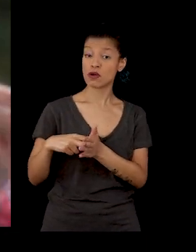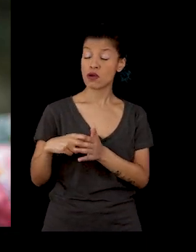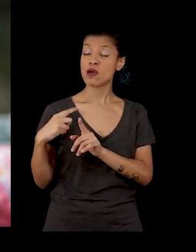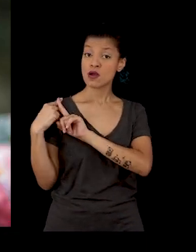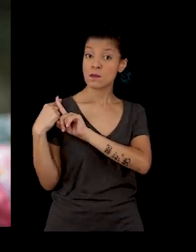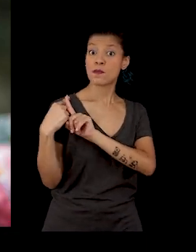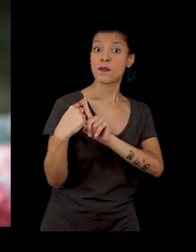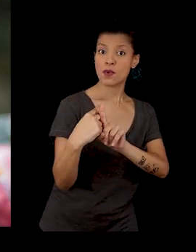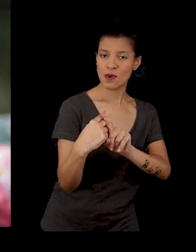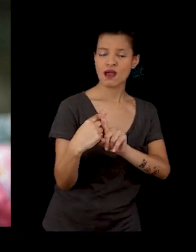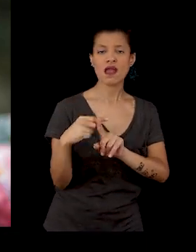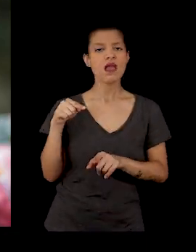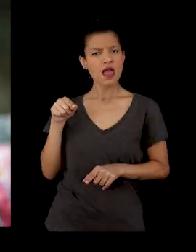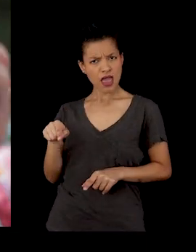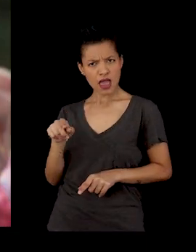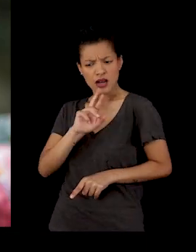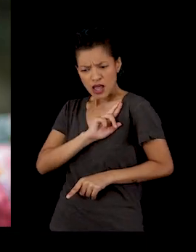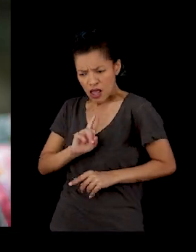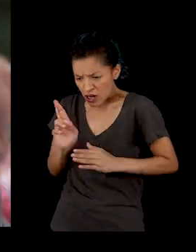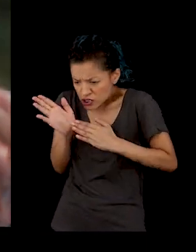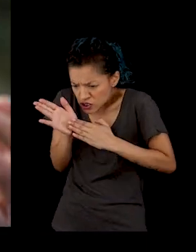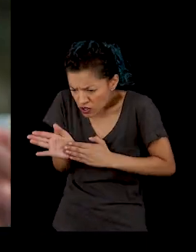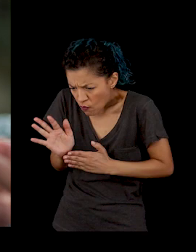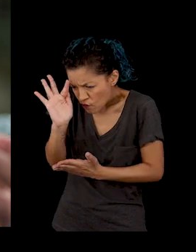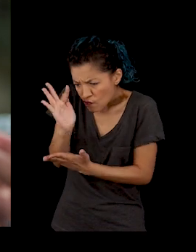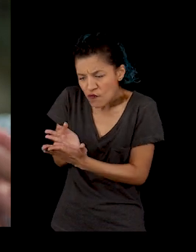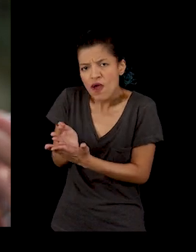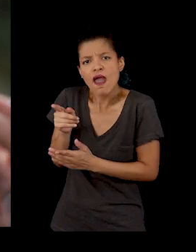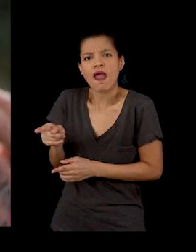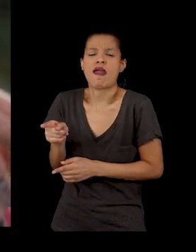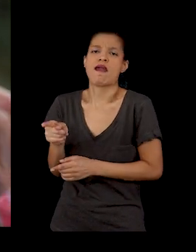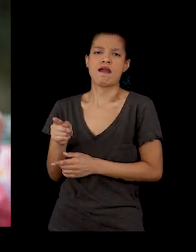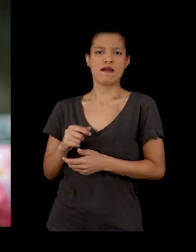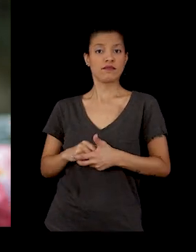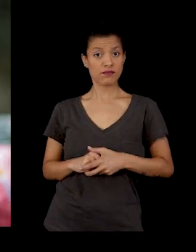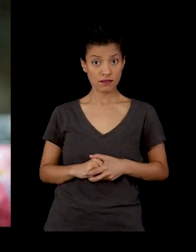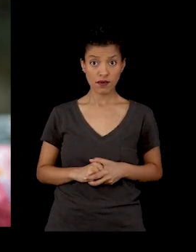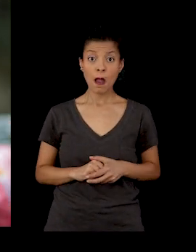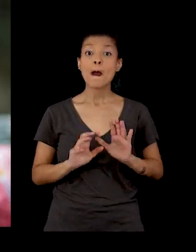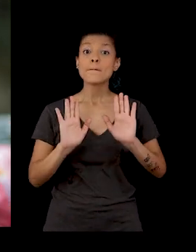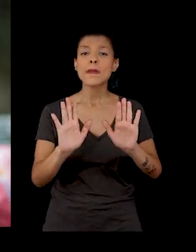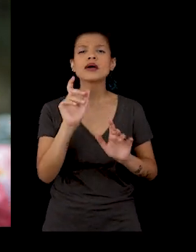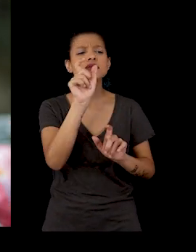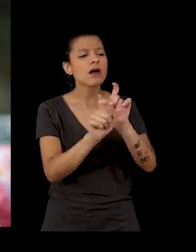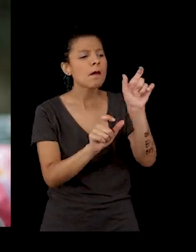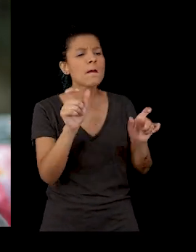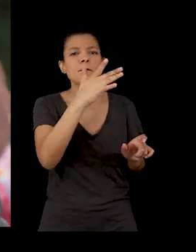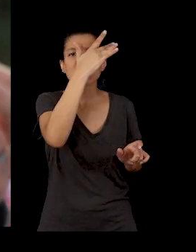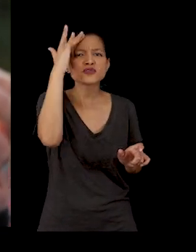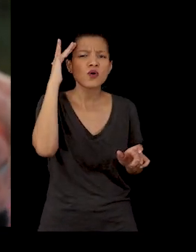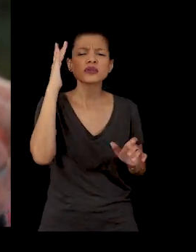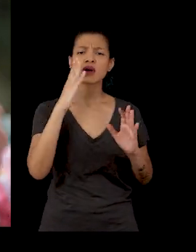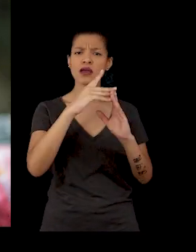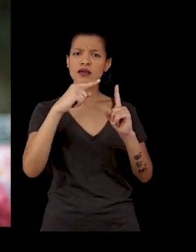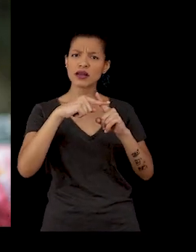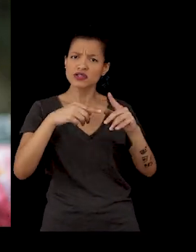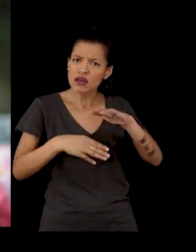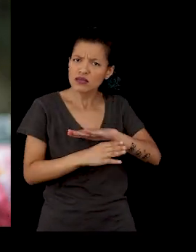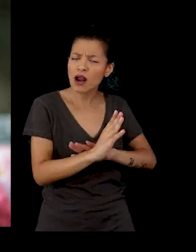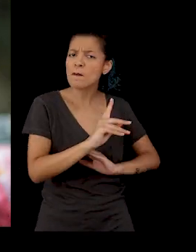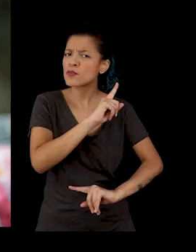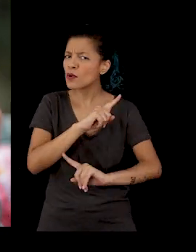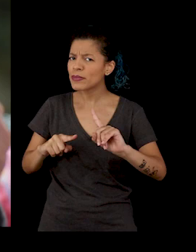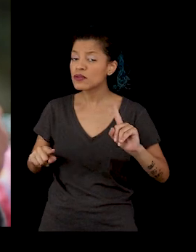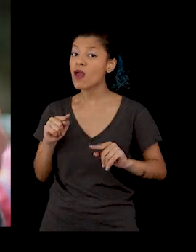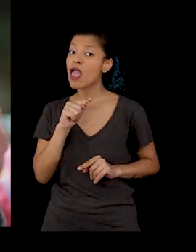religioso. Era um homem que tinha fé naquilo. Acreditava naquilo. Enquanto que as pessoas que proibiam ele de entrar na igreja eram as pessoas